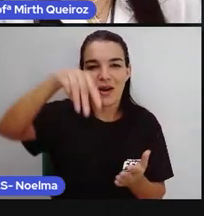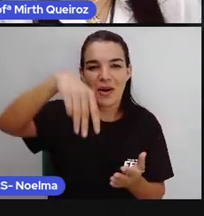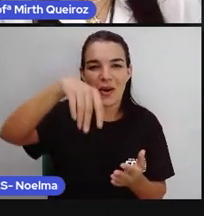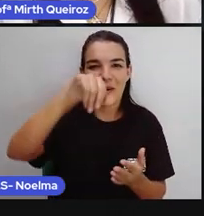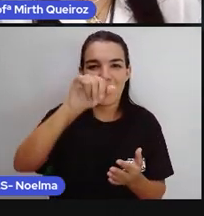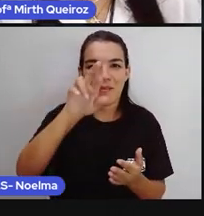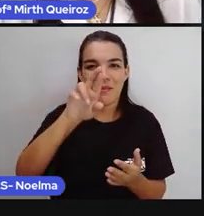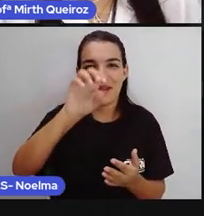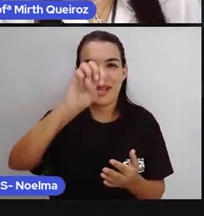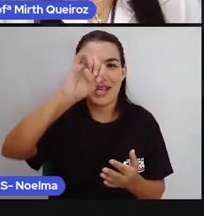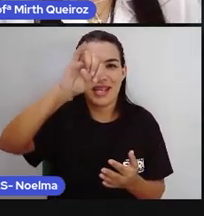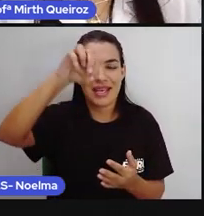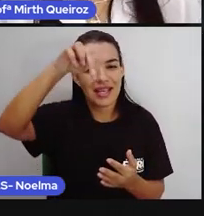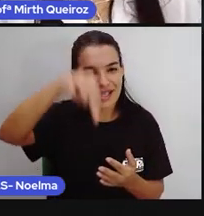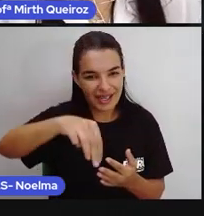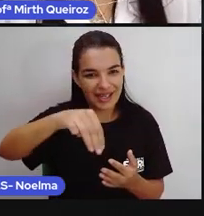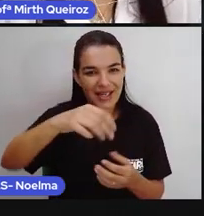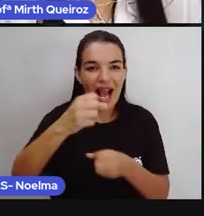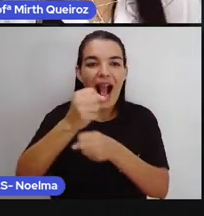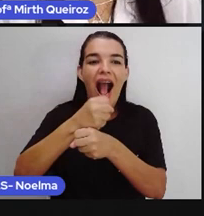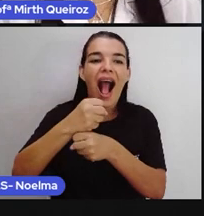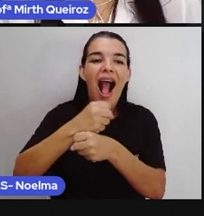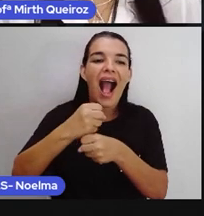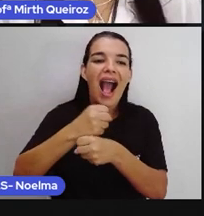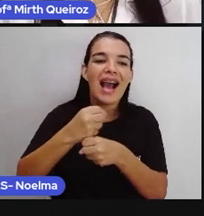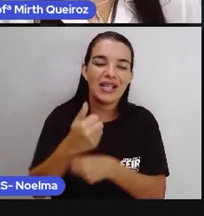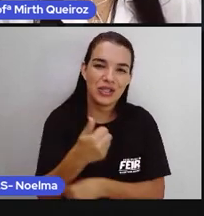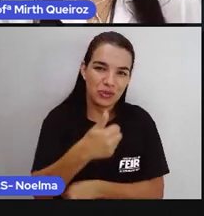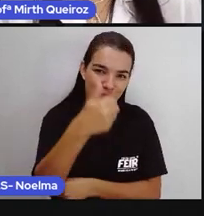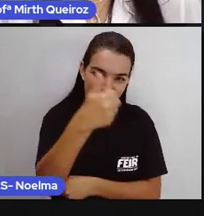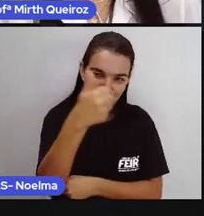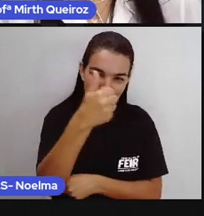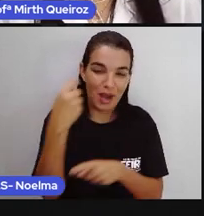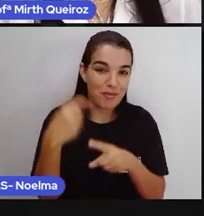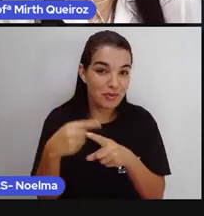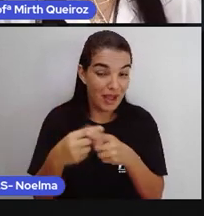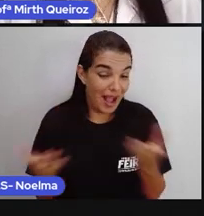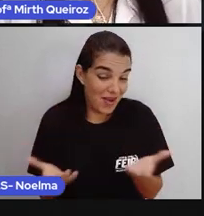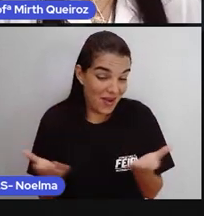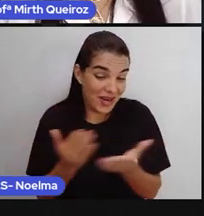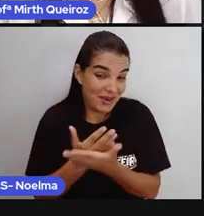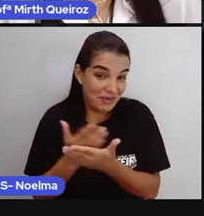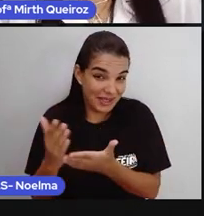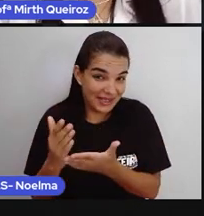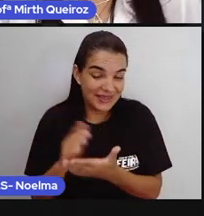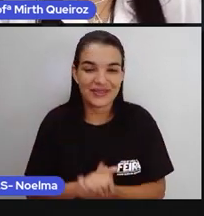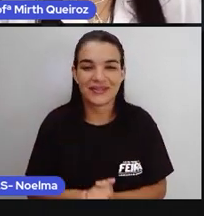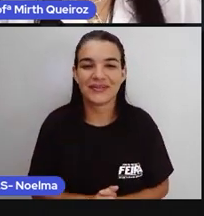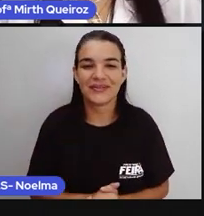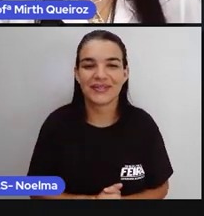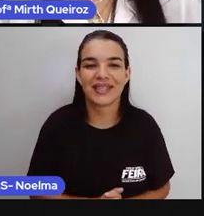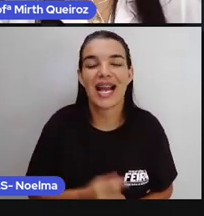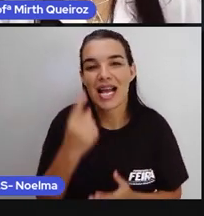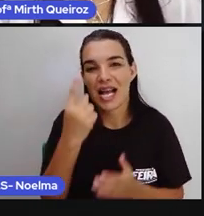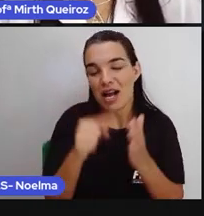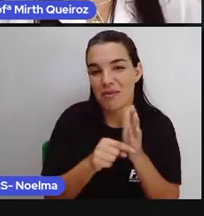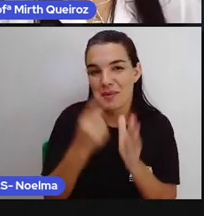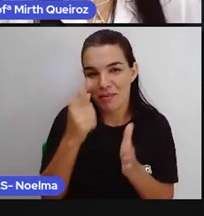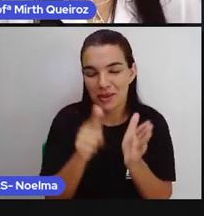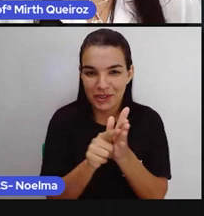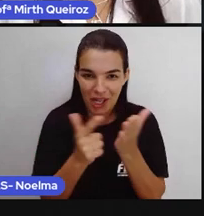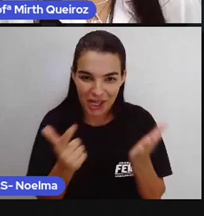que a gente está fundando agora, né? O nosso jornalzinho. Número 1, que é o primeiro jornal.